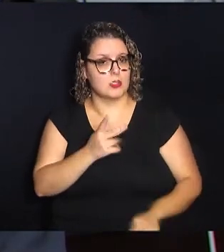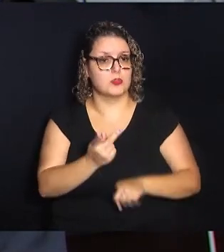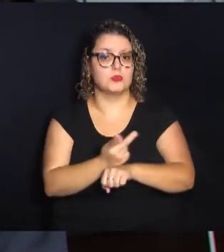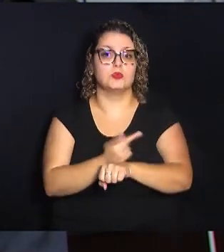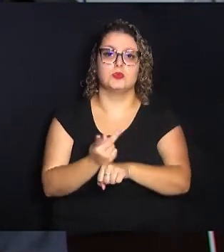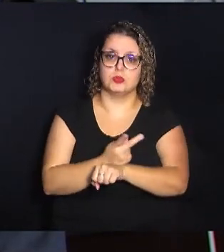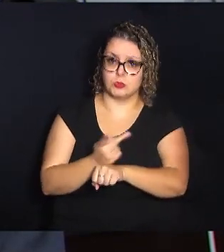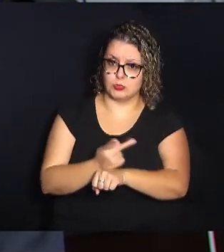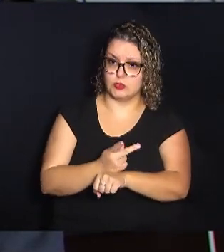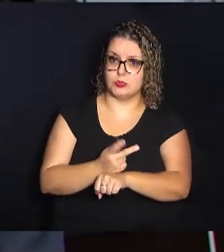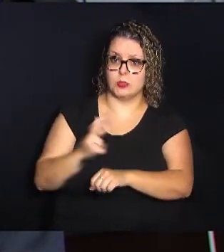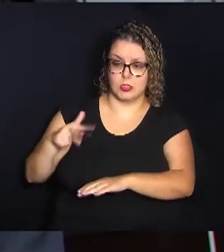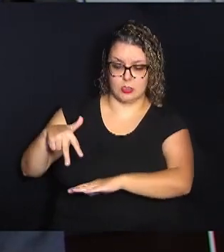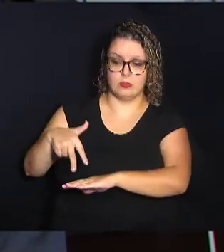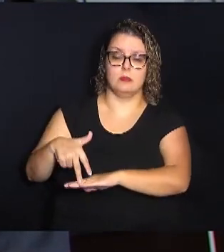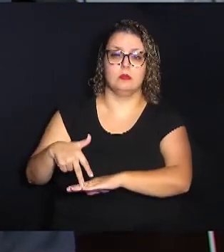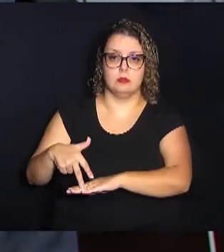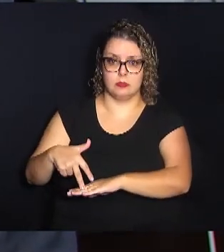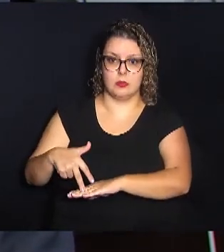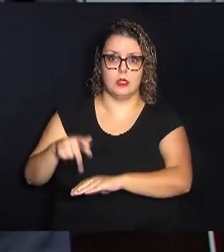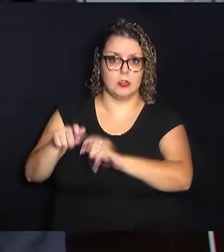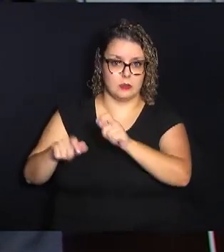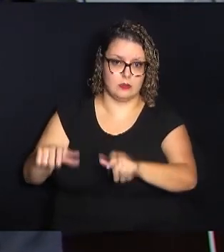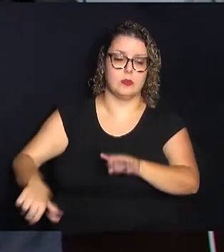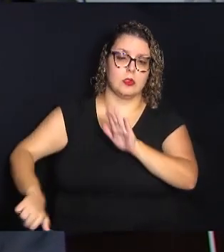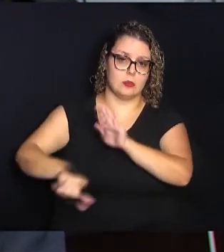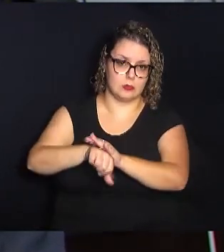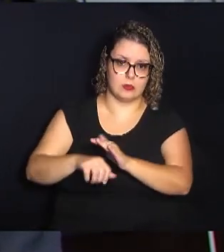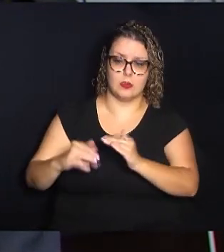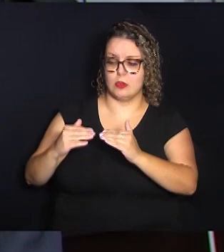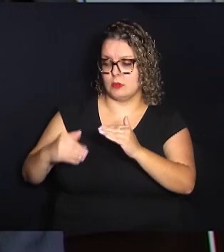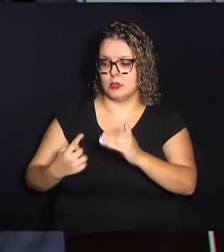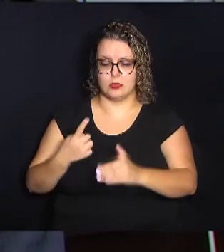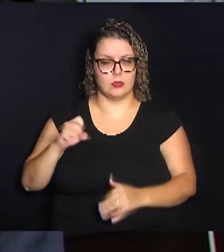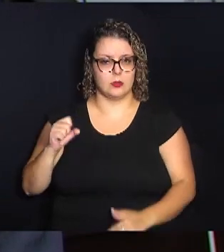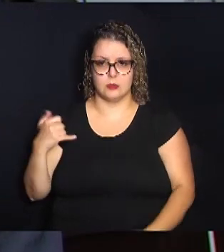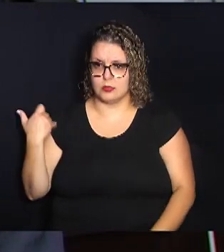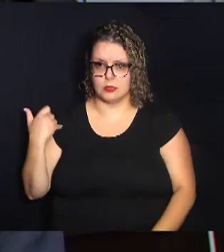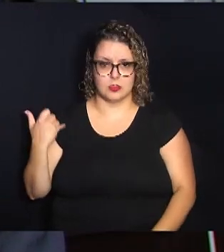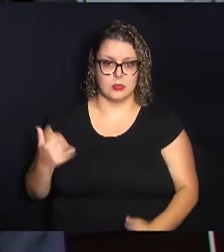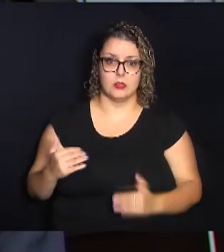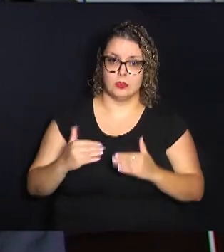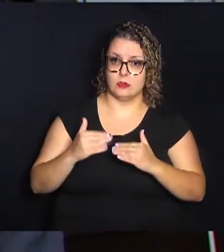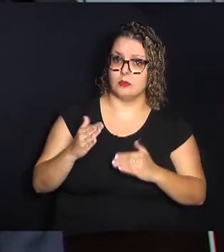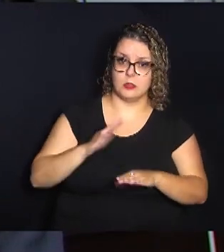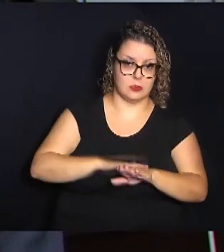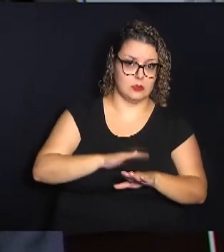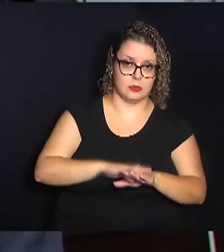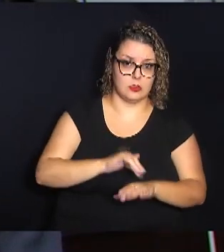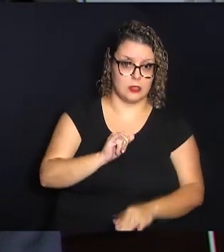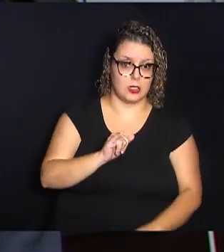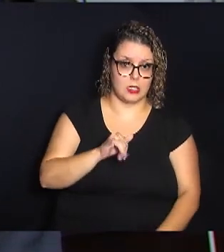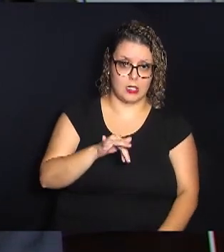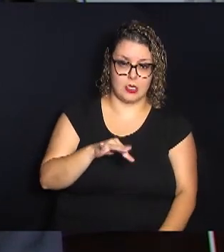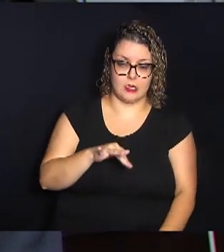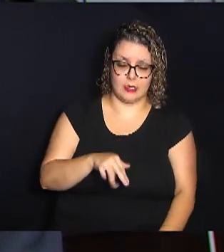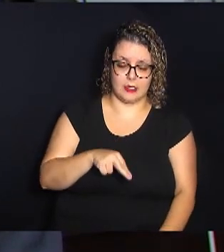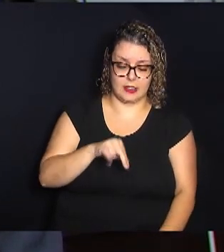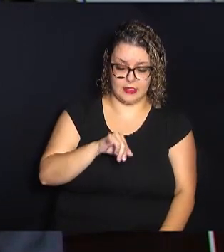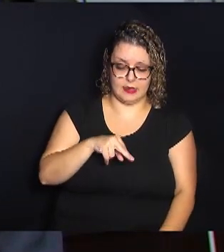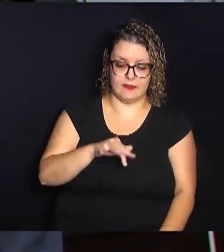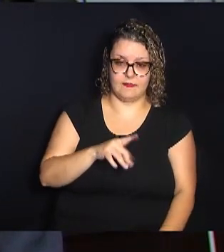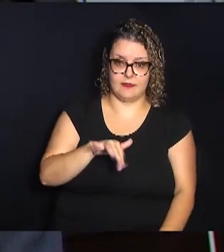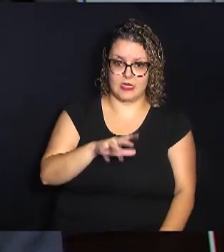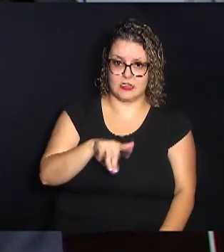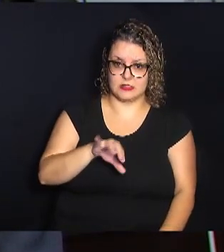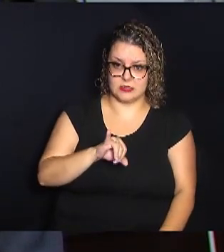os autores desses crimes, ou se for menor de 18 anos, os autores desses atos infracionais. Nós temos hoje